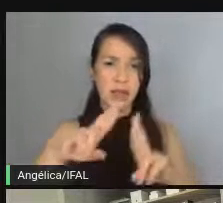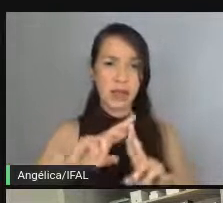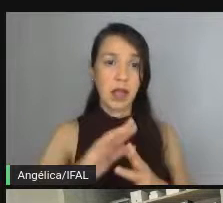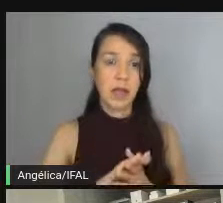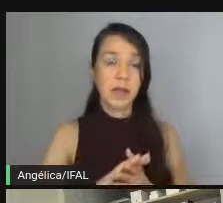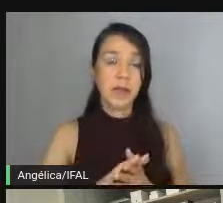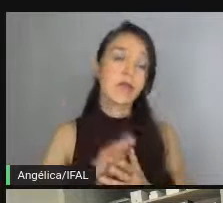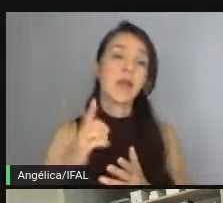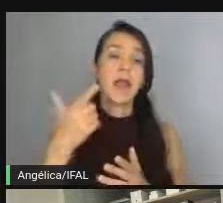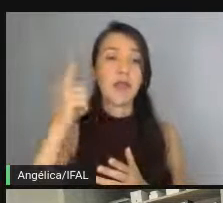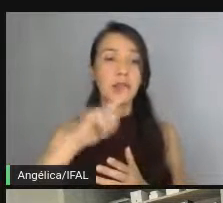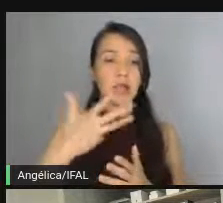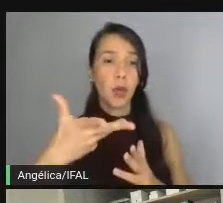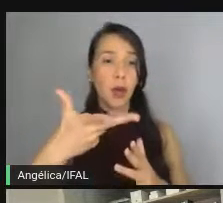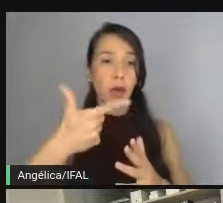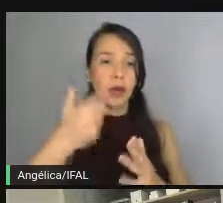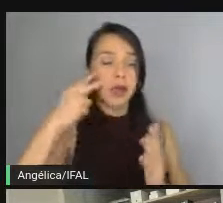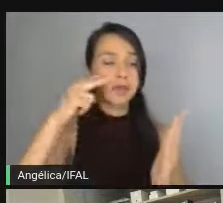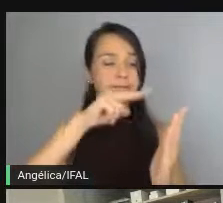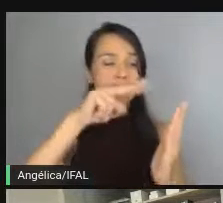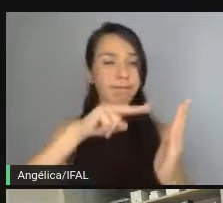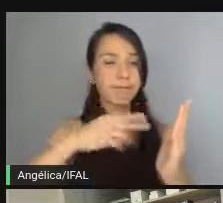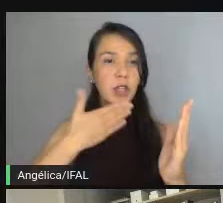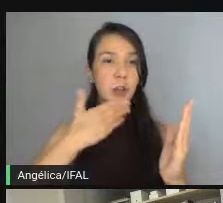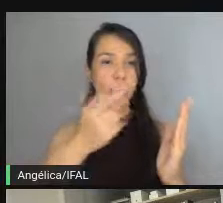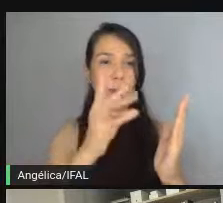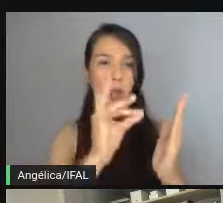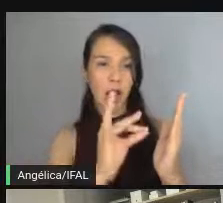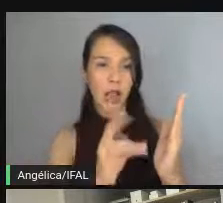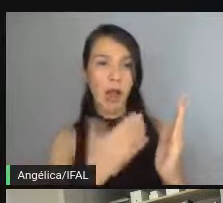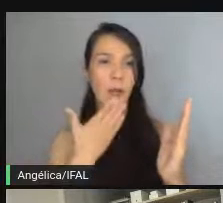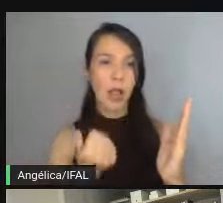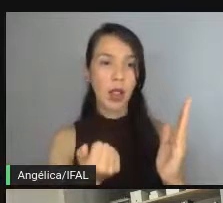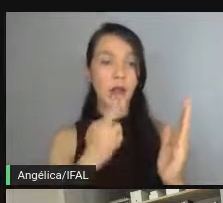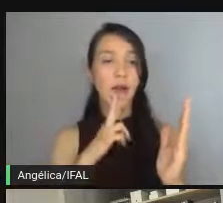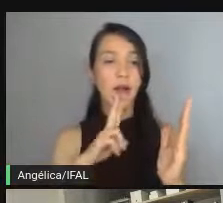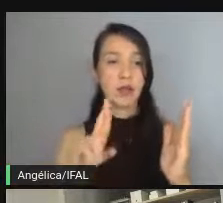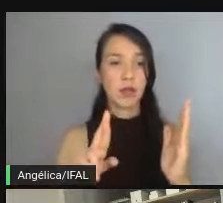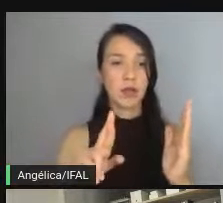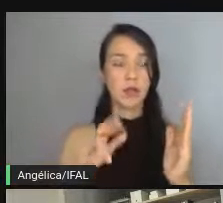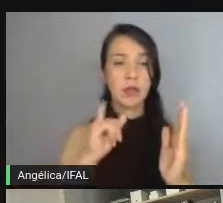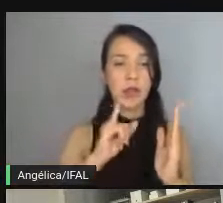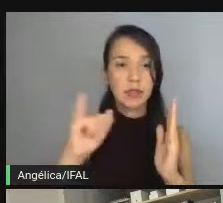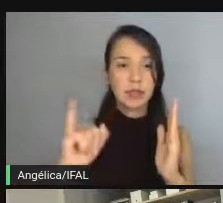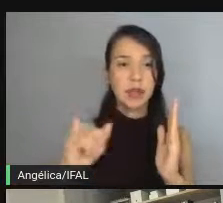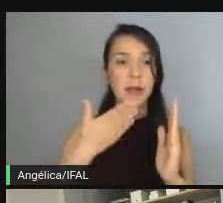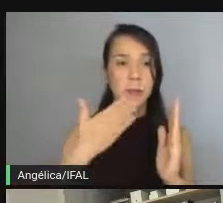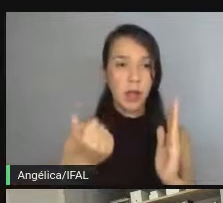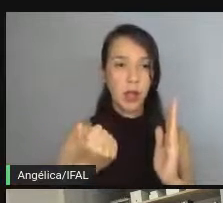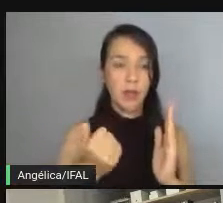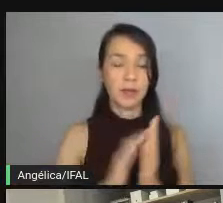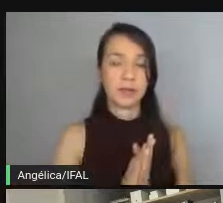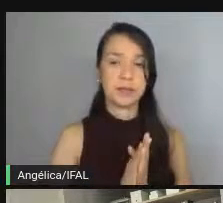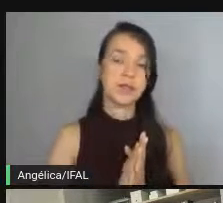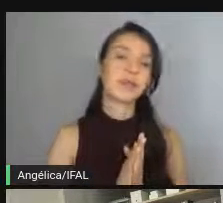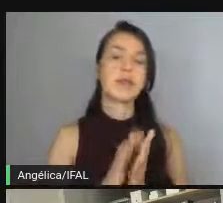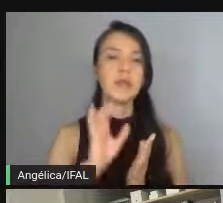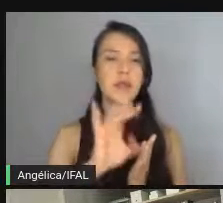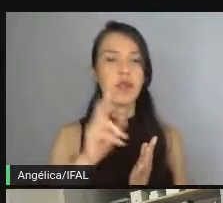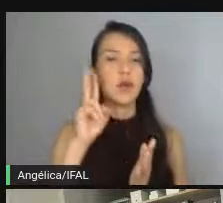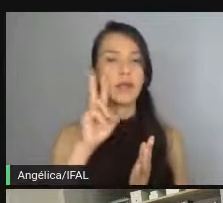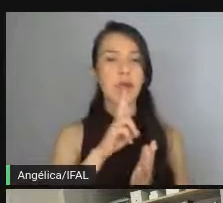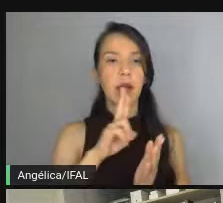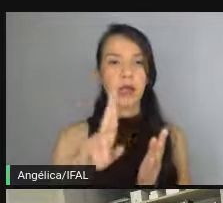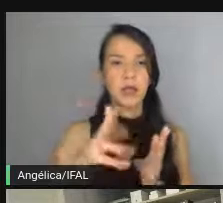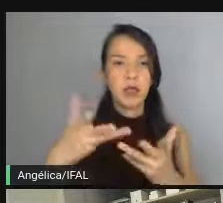pessoa vai conseguir ter uma qualidade de revisão melhor. Ou seja, o feedback que ela vai conseguir dar para você é melhor. Então, não só ela vai conseguir dar um